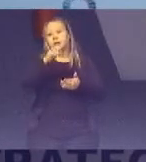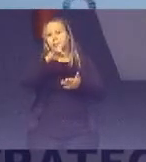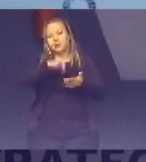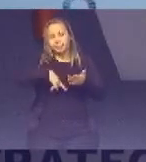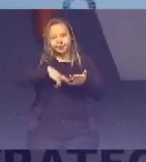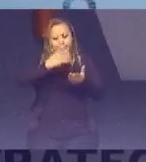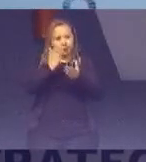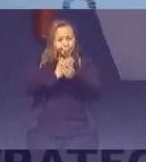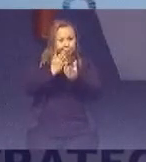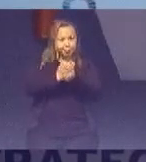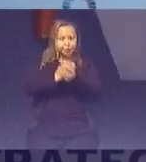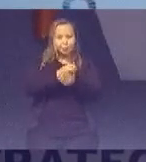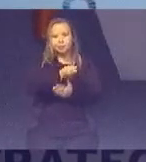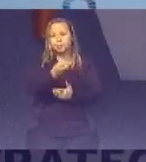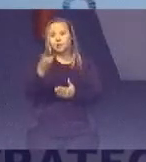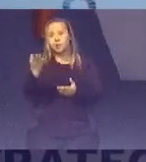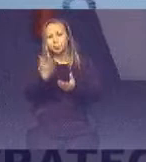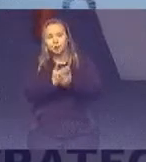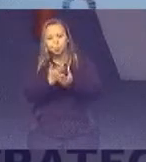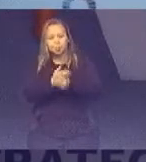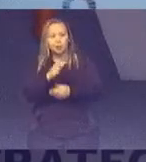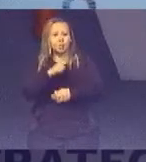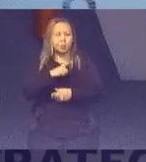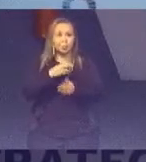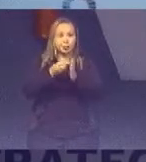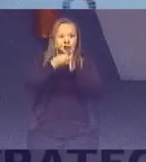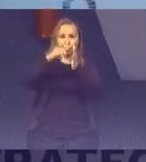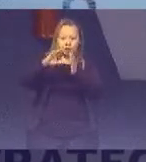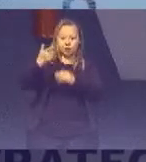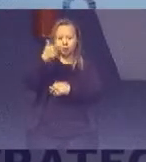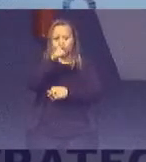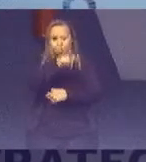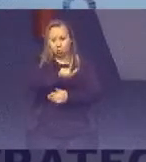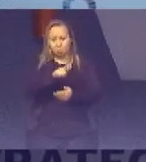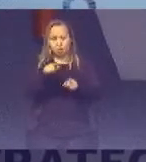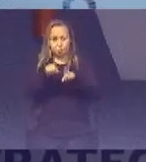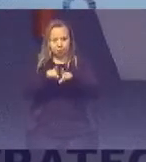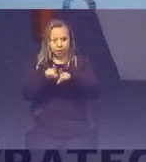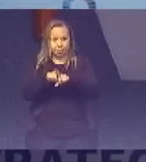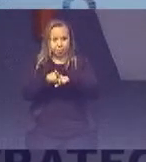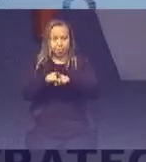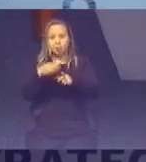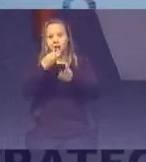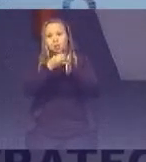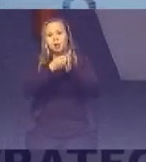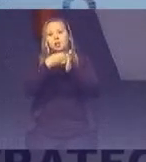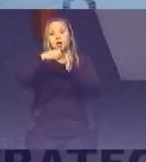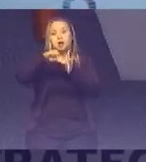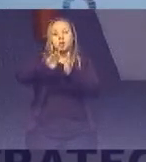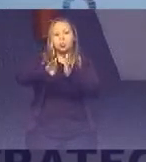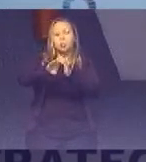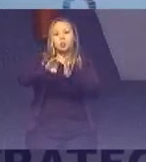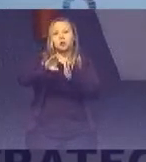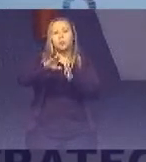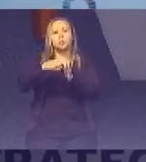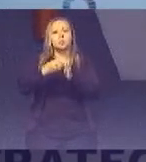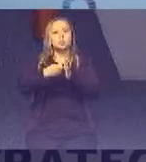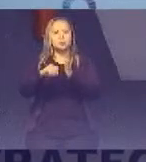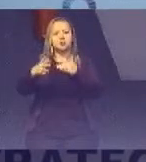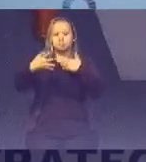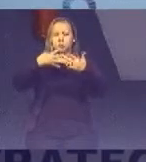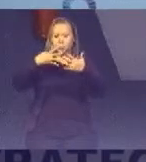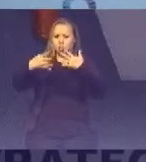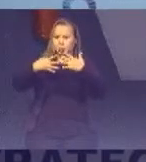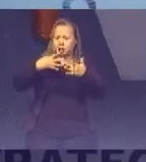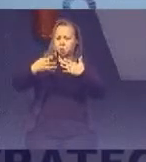tramitários Índice de atendimento Da demanda Indicador de acesso Indicadores De layout Do portal De transparência E